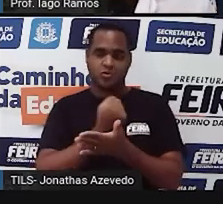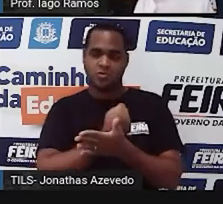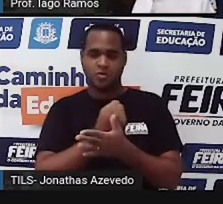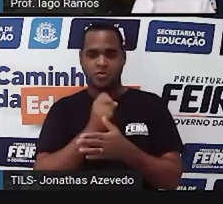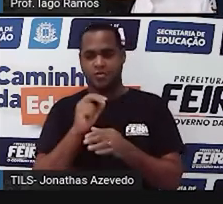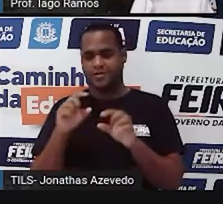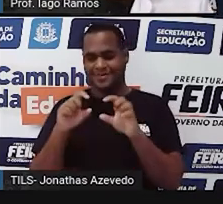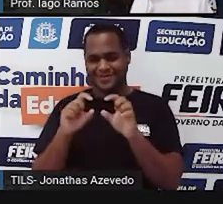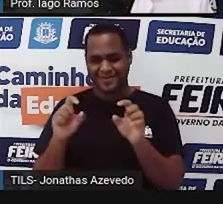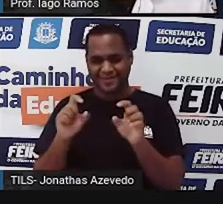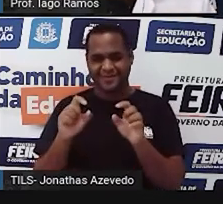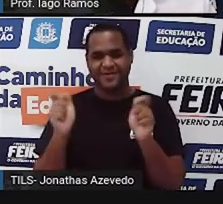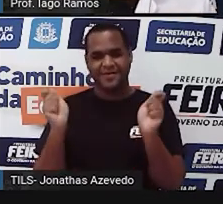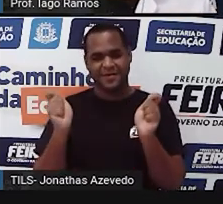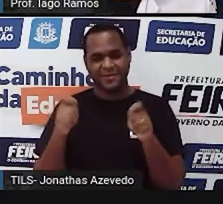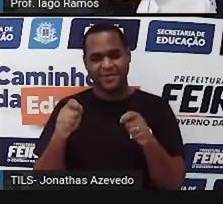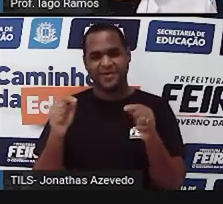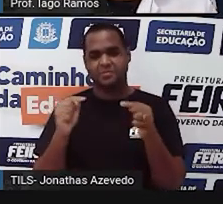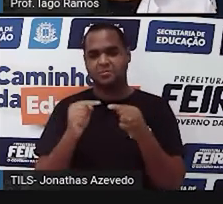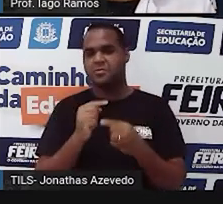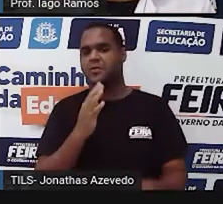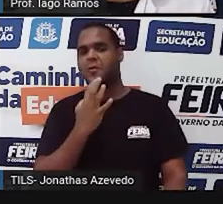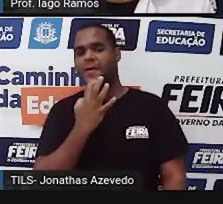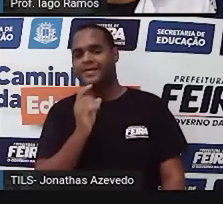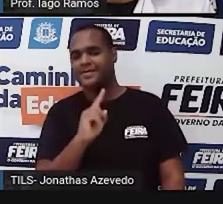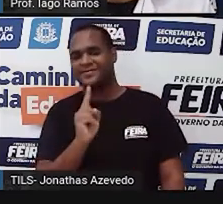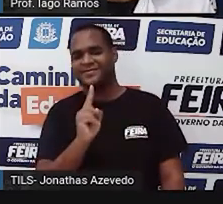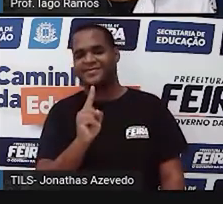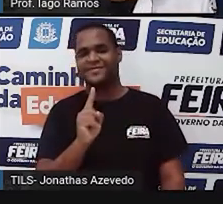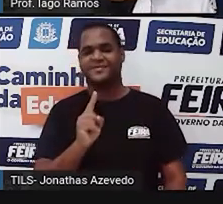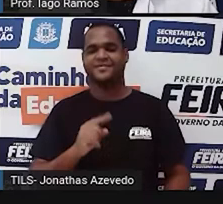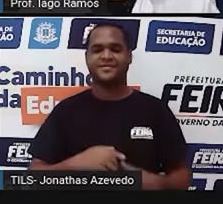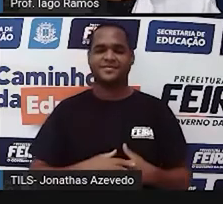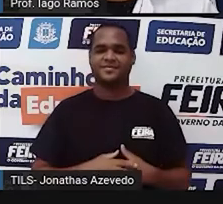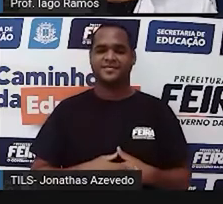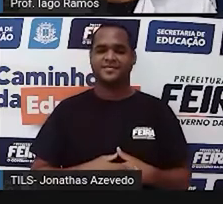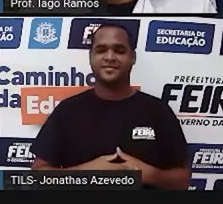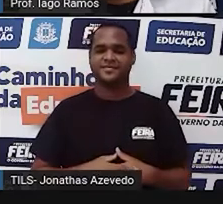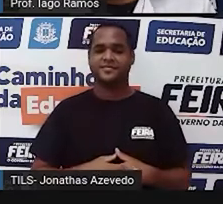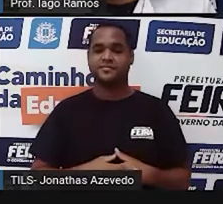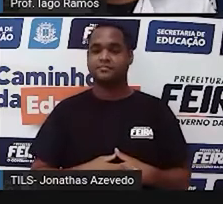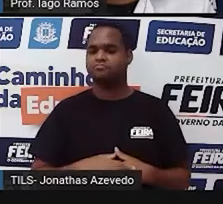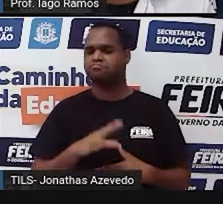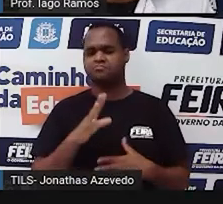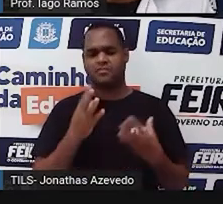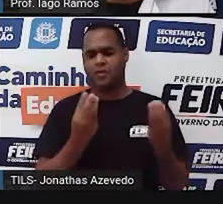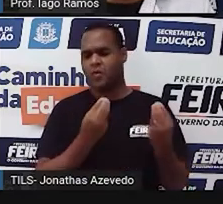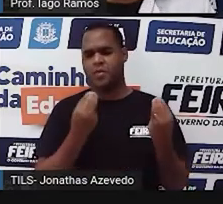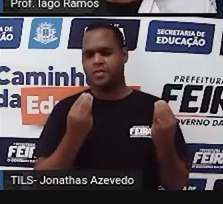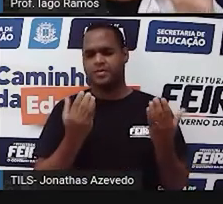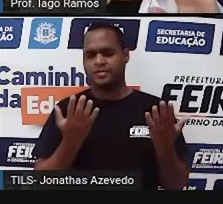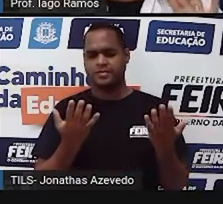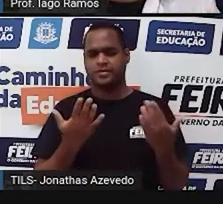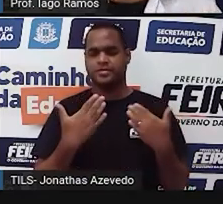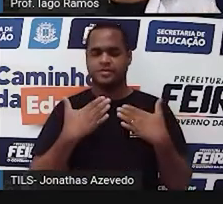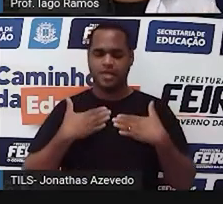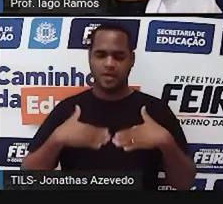termozinho é desconhecido. Como assim, professor? Calma,